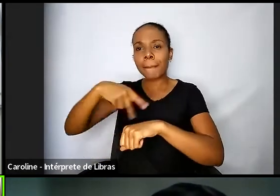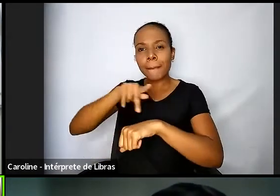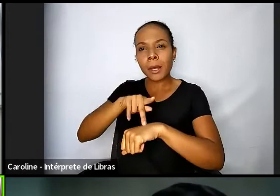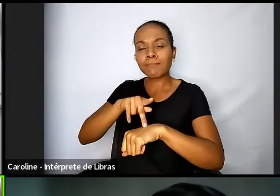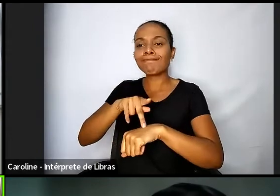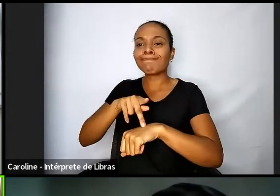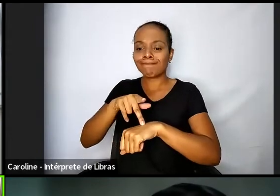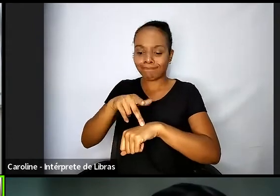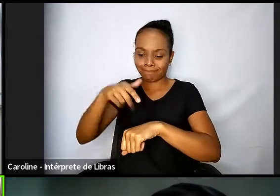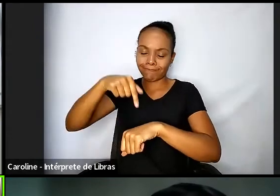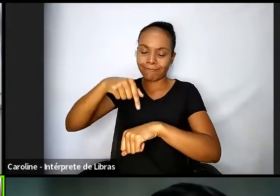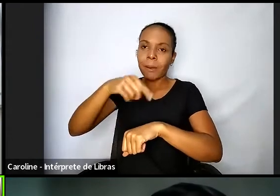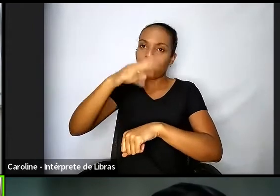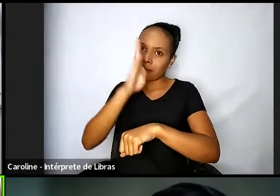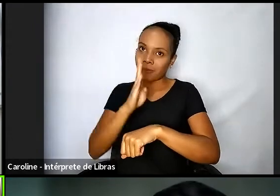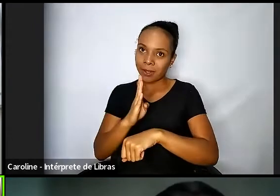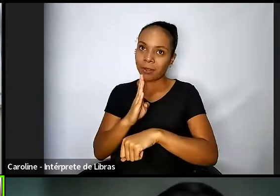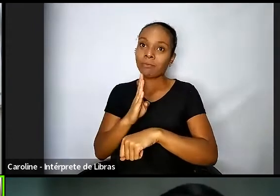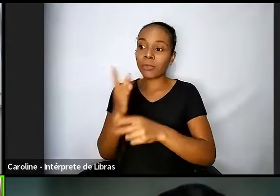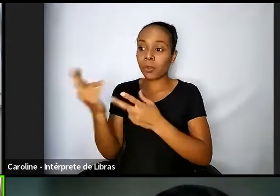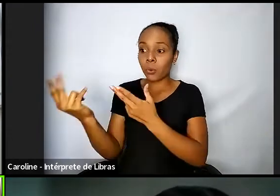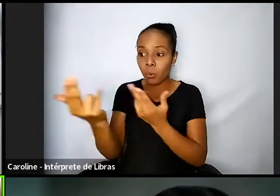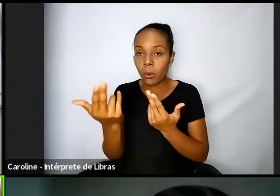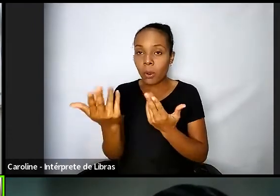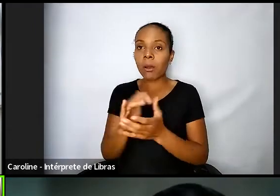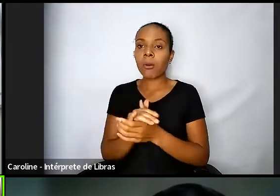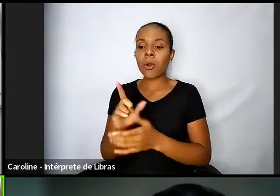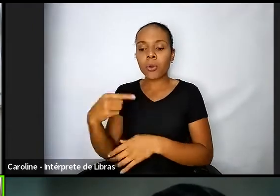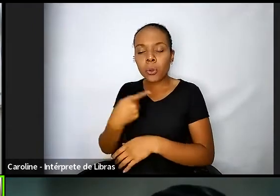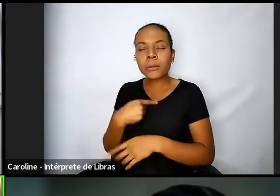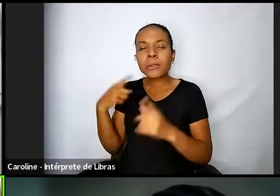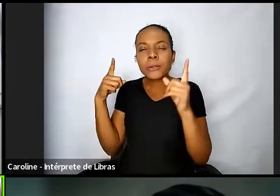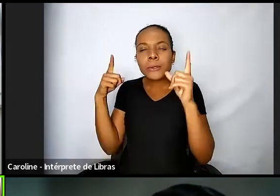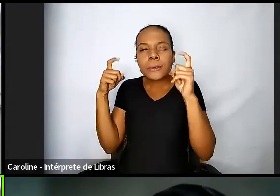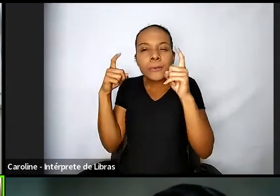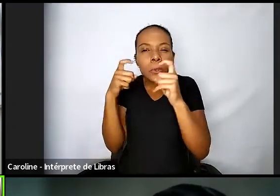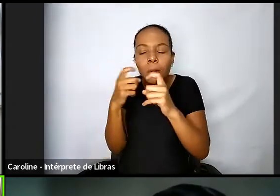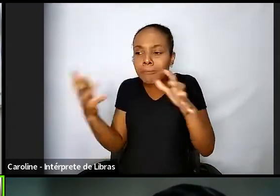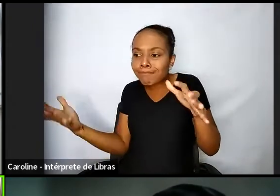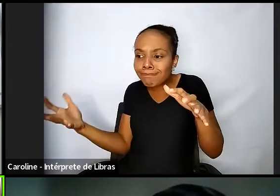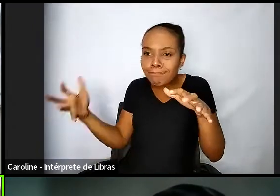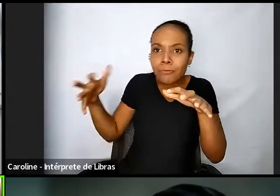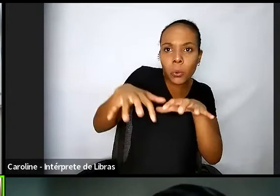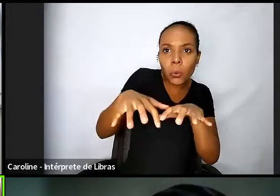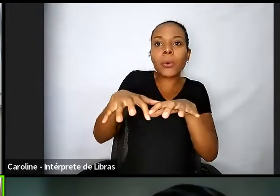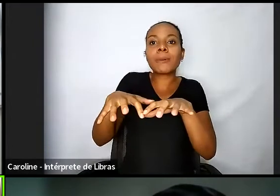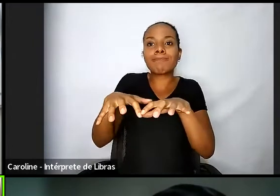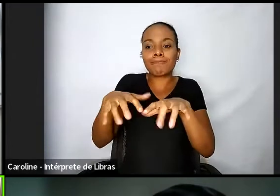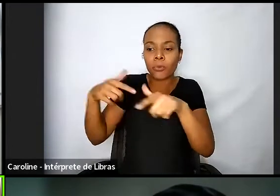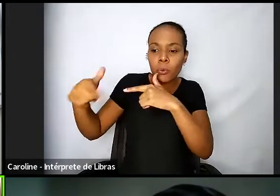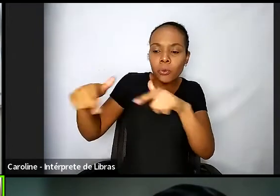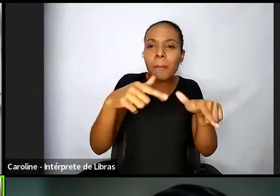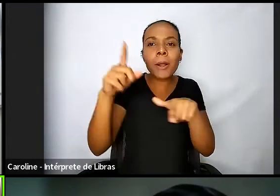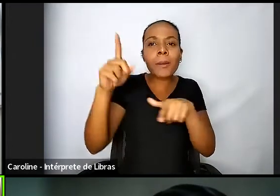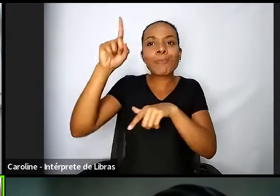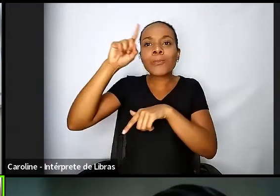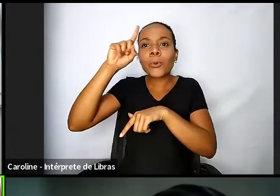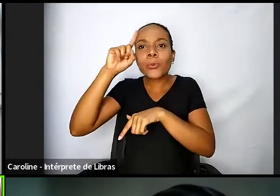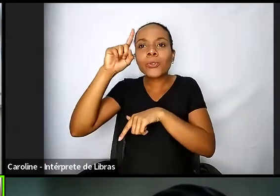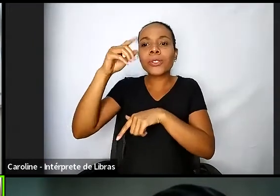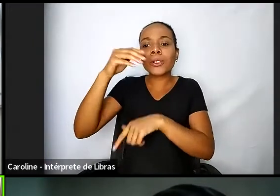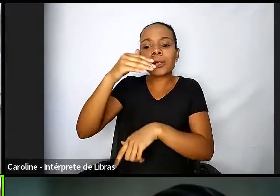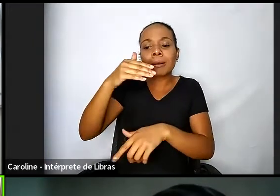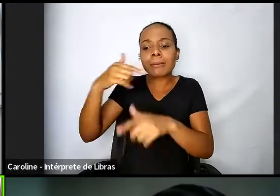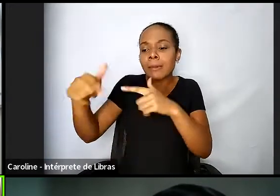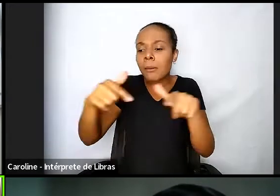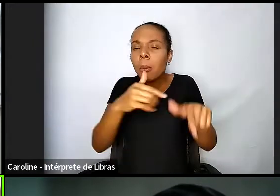imensa de fazer essa inclusão no nosso serviço público no nosso dia a dia é fundamental a gente ter